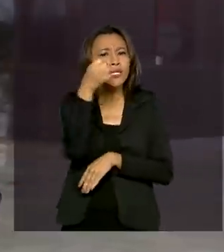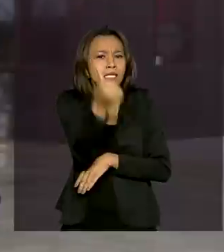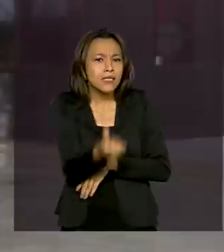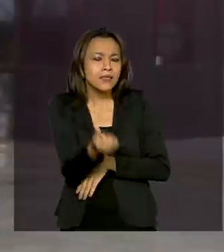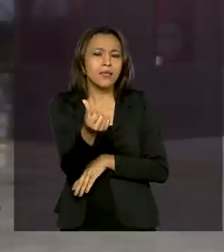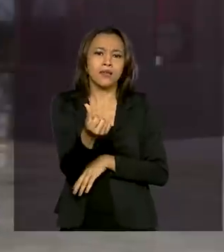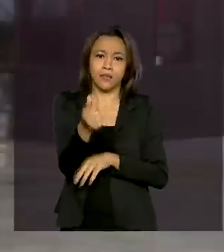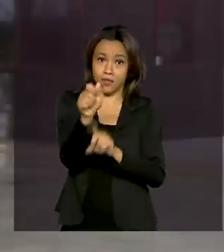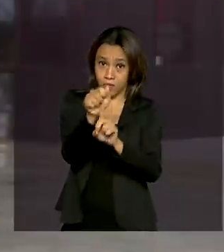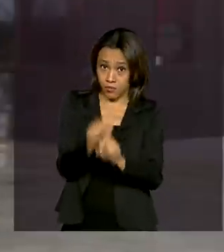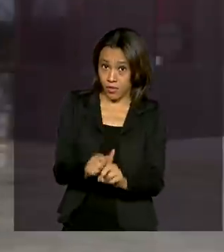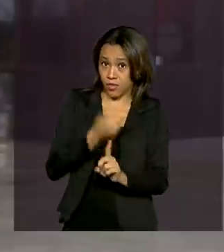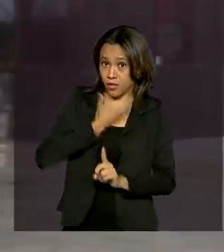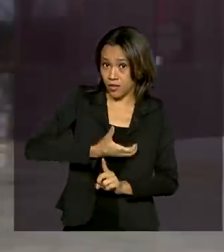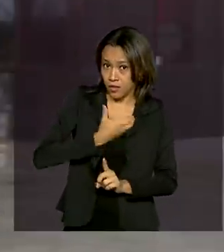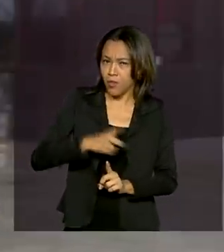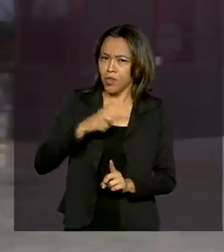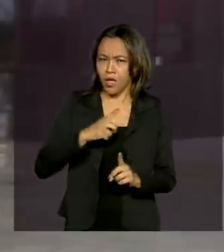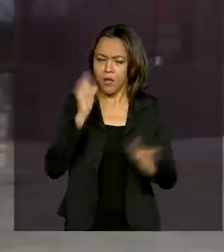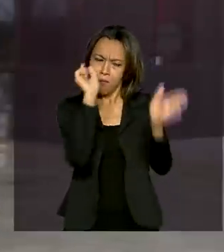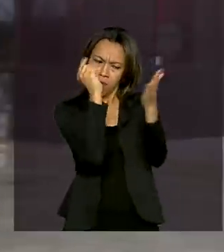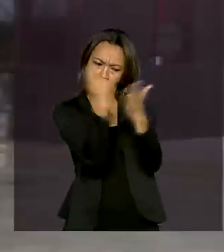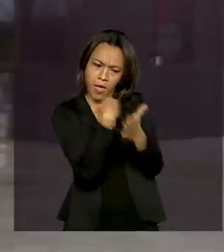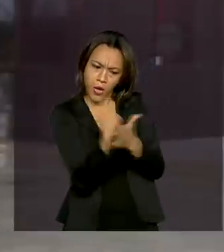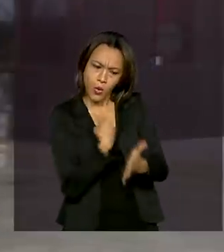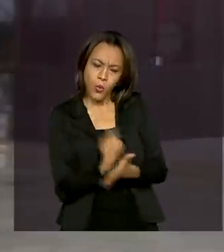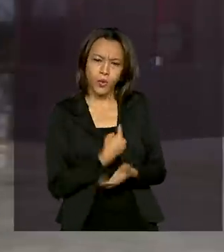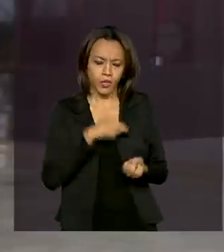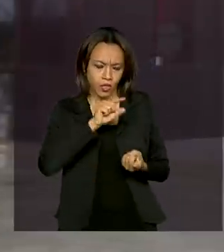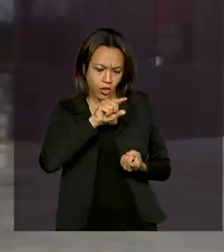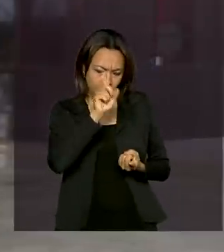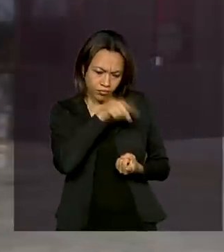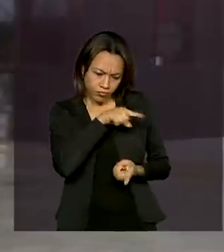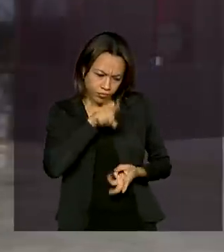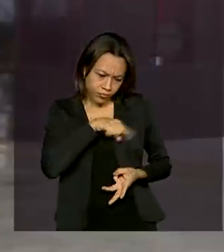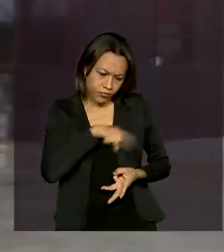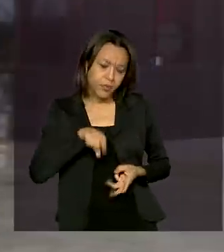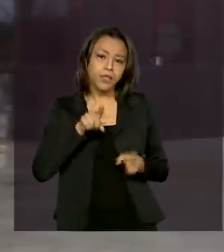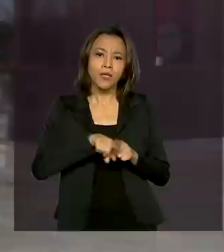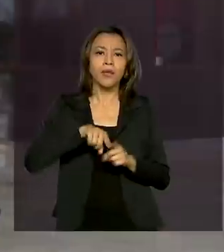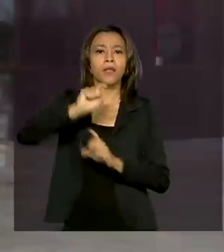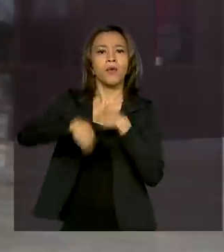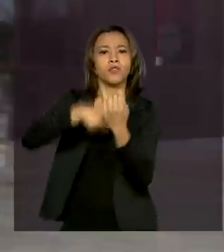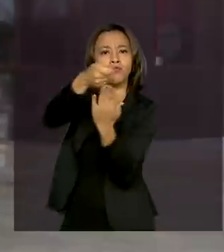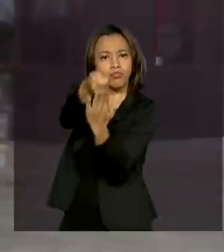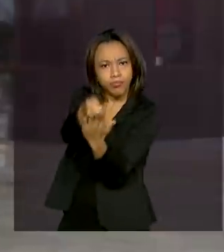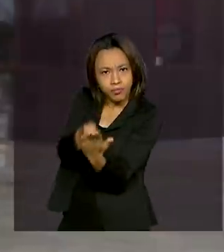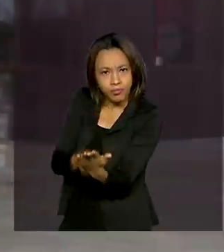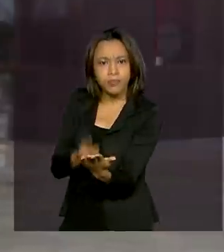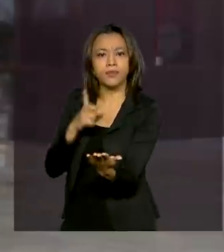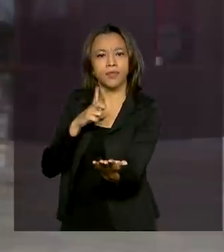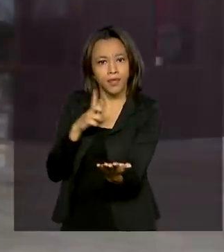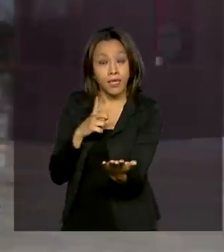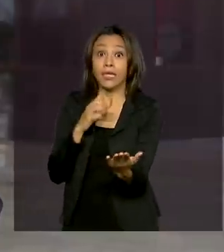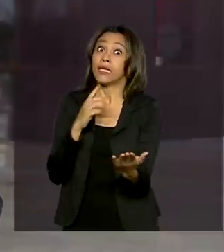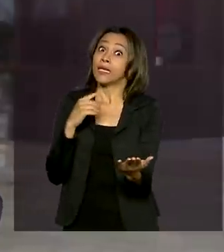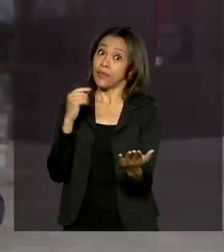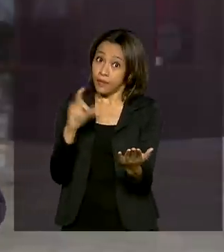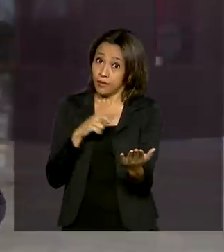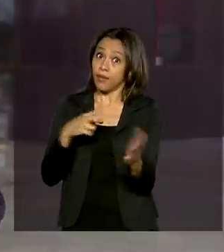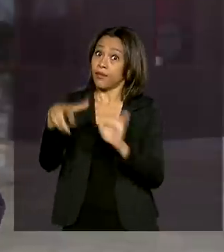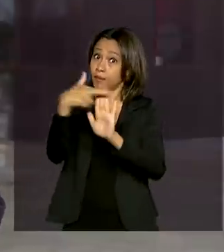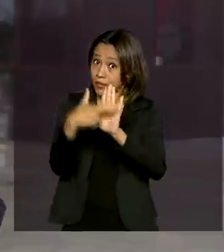dezembro. Essas provas terão questões de múltipla escolha e também discursivas. E devido à pandemia, foram estabelecidas regras